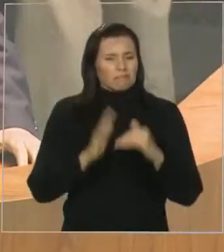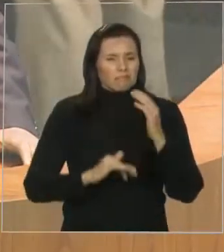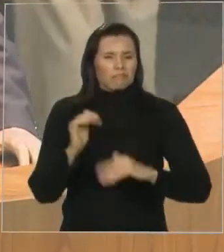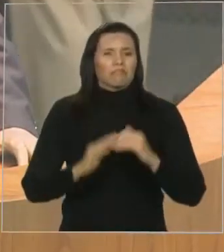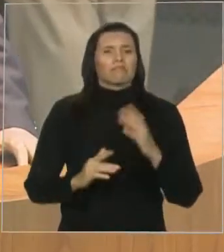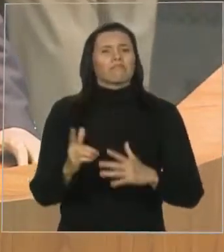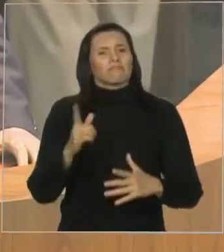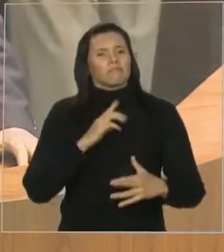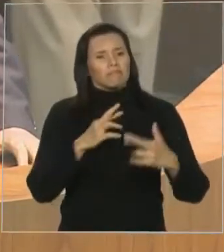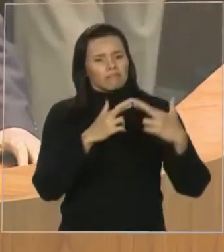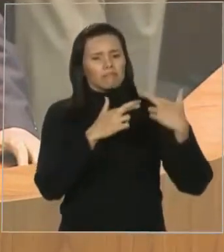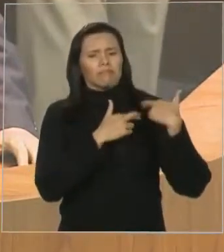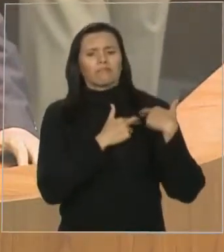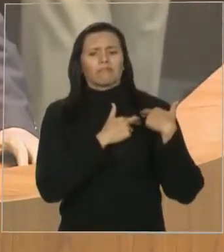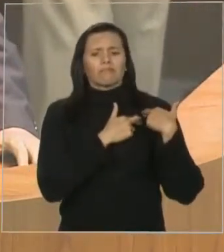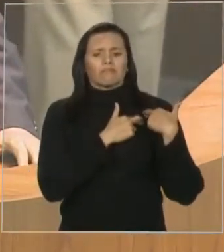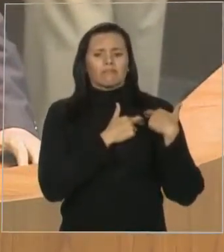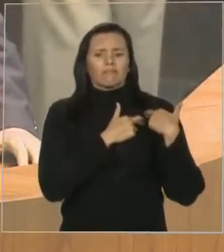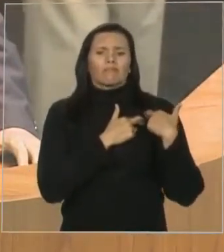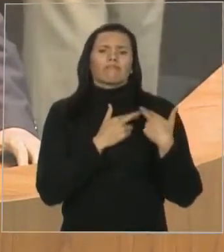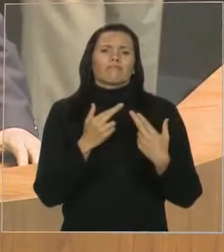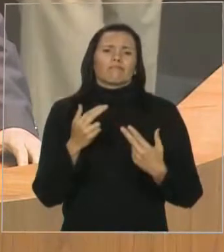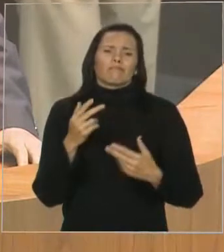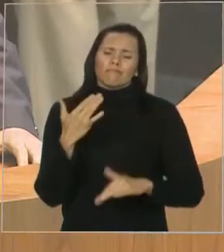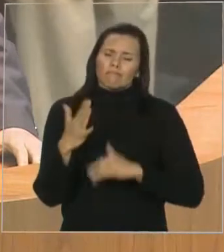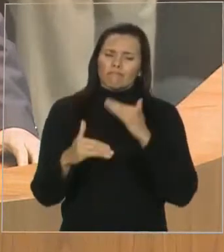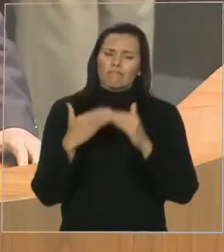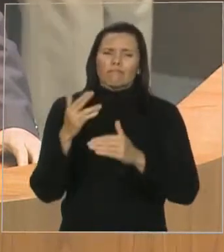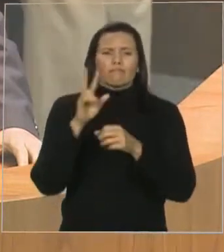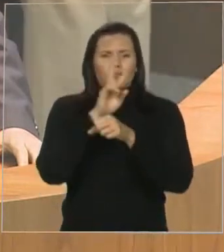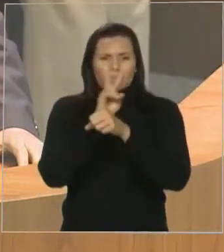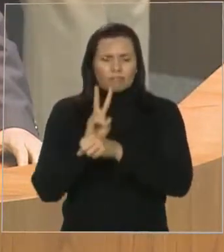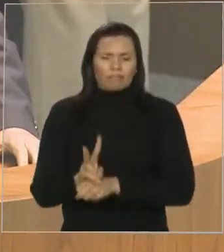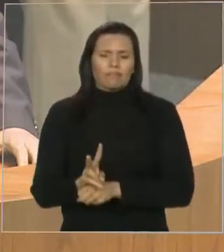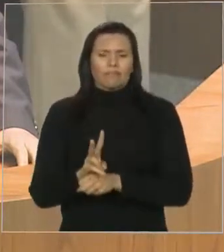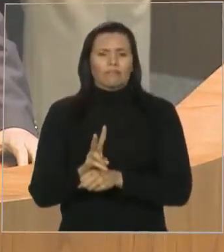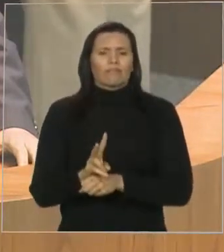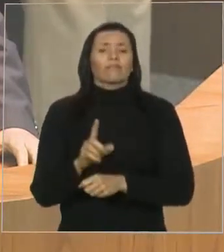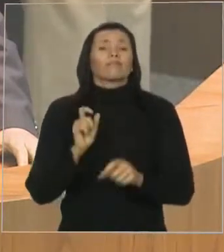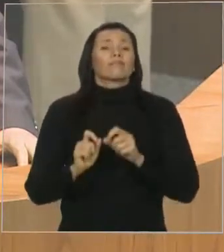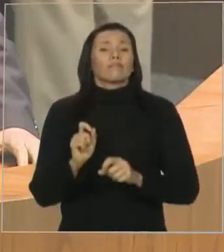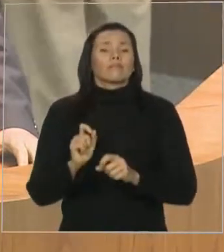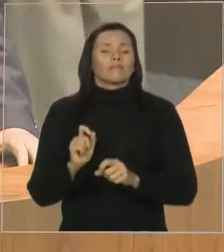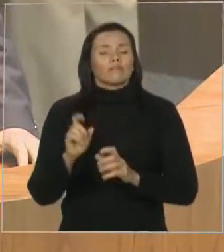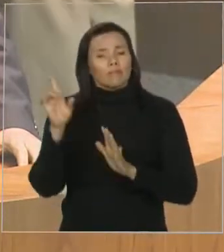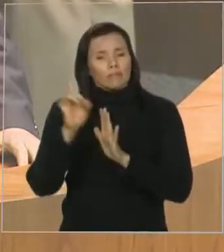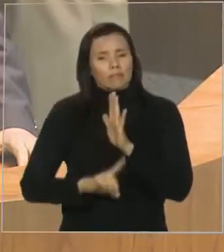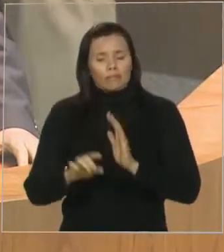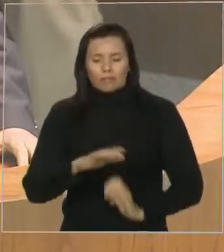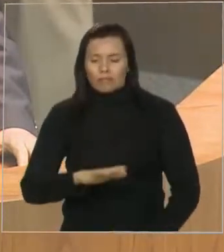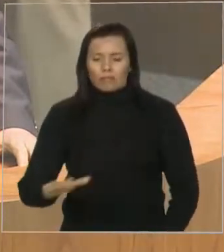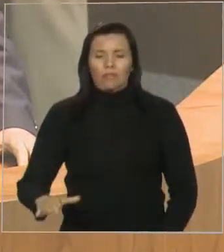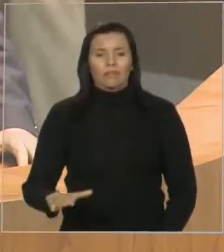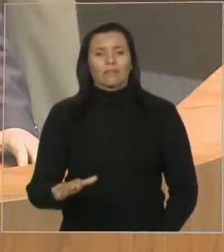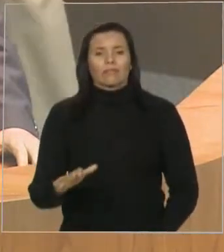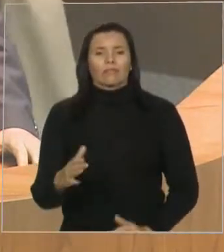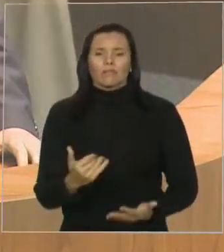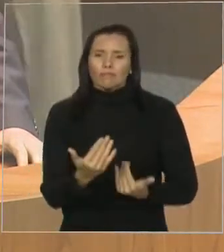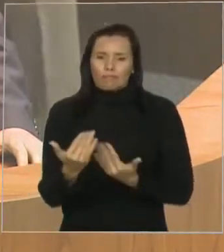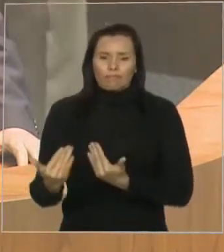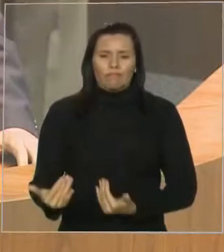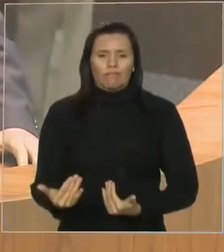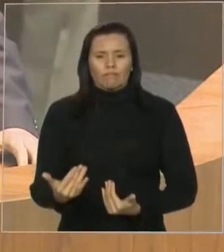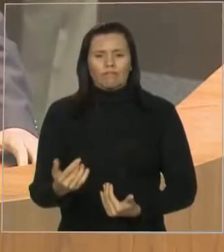para a afirmação da cidadania, a proteção às nossas crianças e adolescentes, que é algo absolutamente